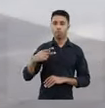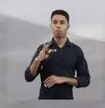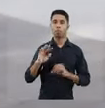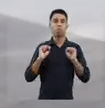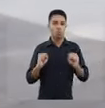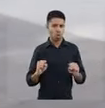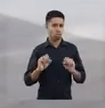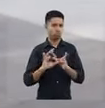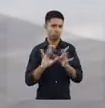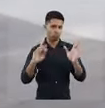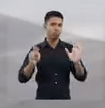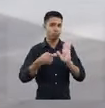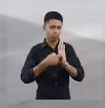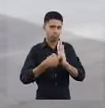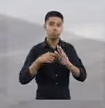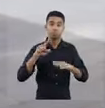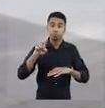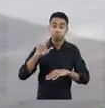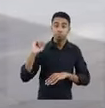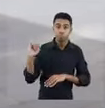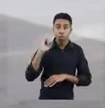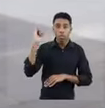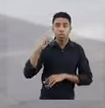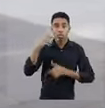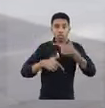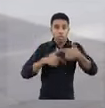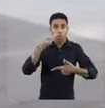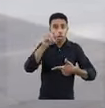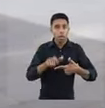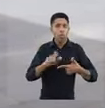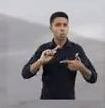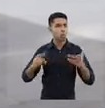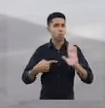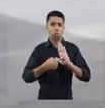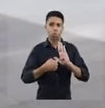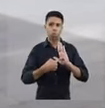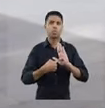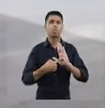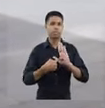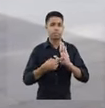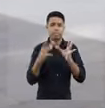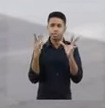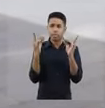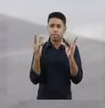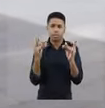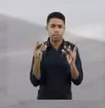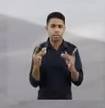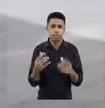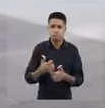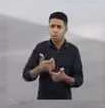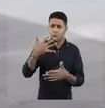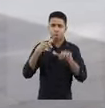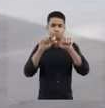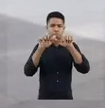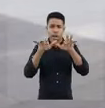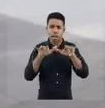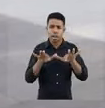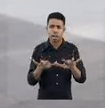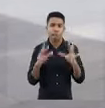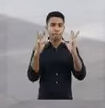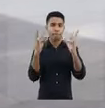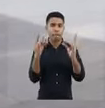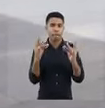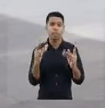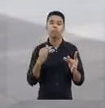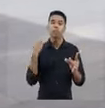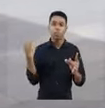ao Ministério Público do Trabalho Mas é importante que quando o trabalhador faça essa denúncia, ele coloque o maior número de detalhes possíveis